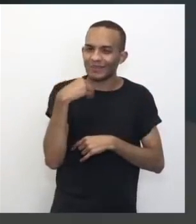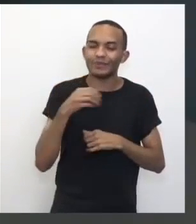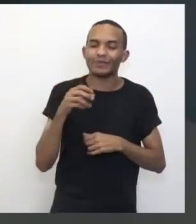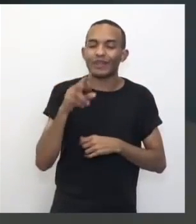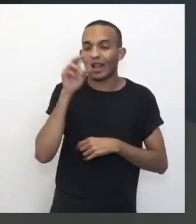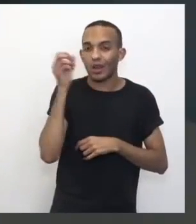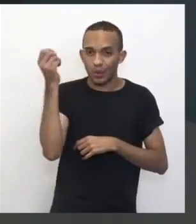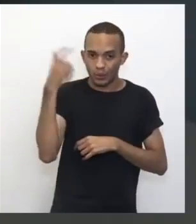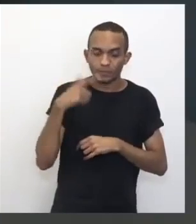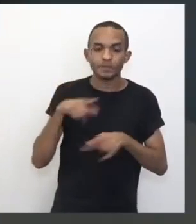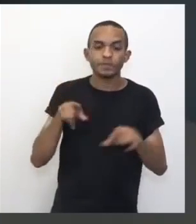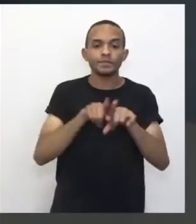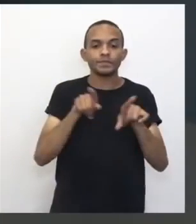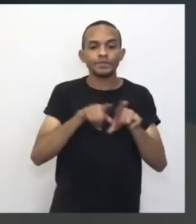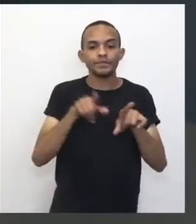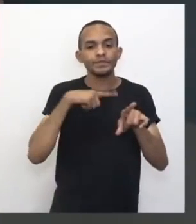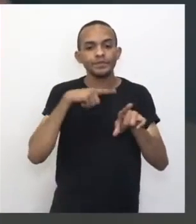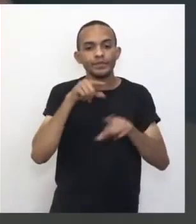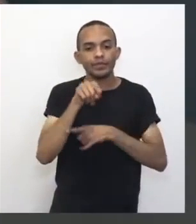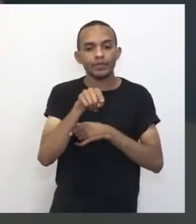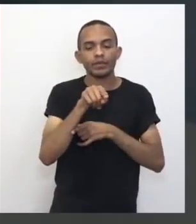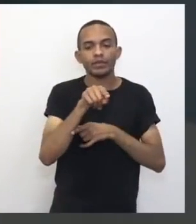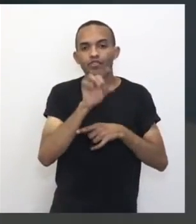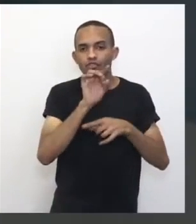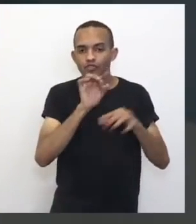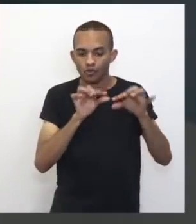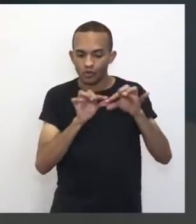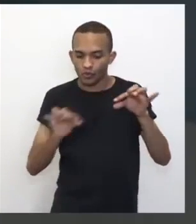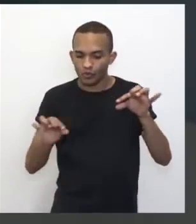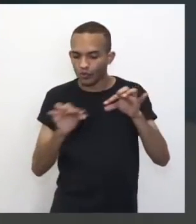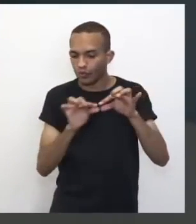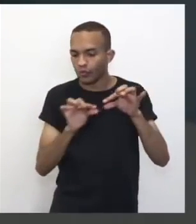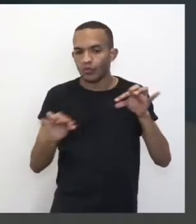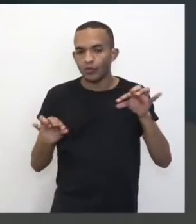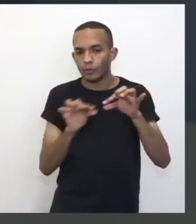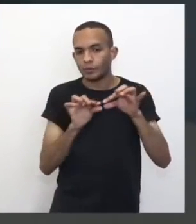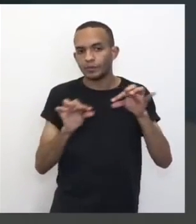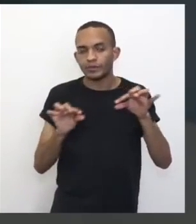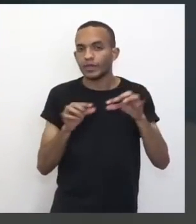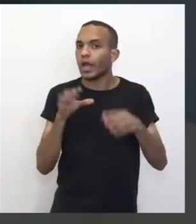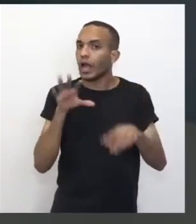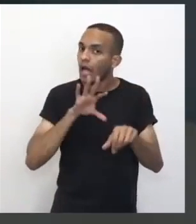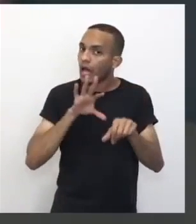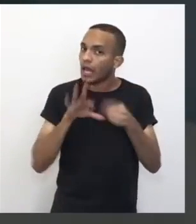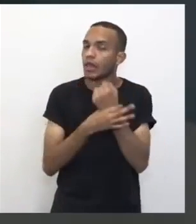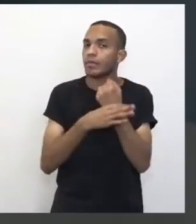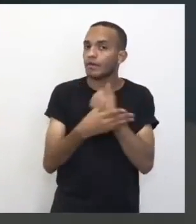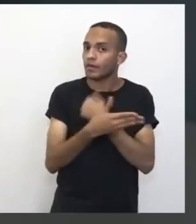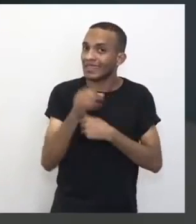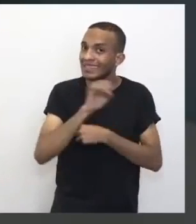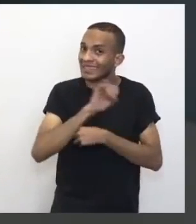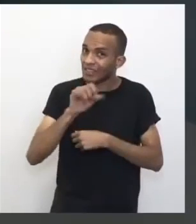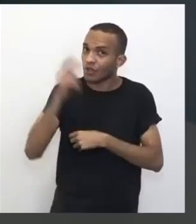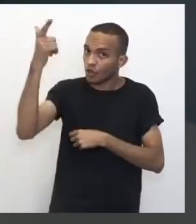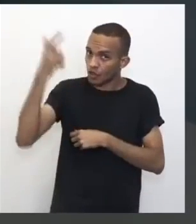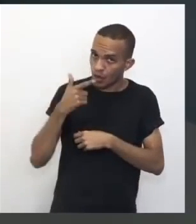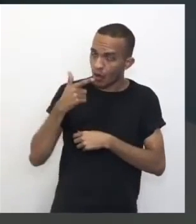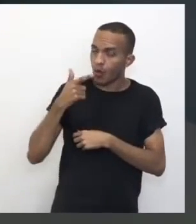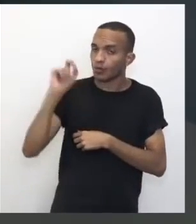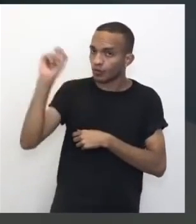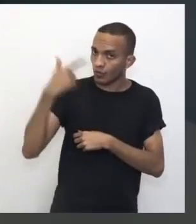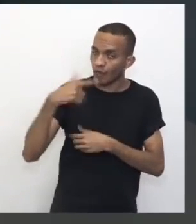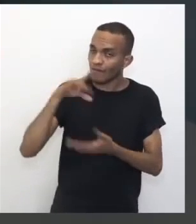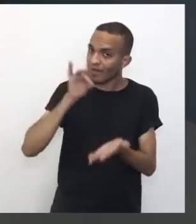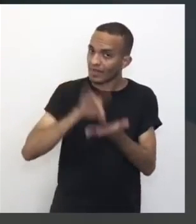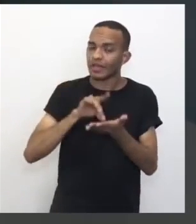ideia? seguinte. Então, eu tenho aqui, ó. A projeção. Então, o sol, garanto pra vocês que estaria, né? Se eu pensando em norte e sul